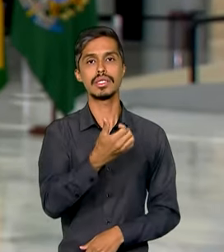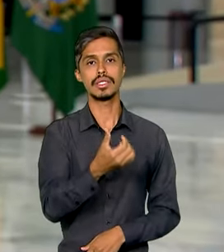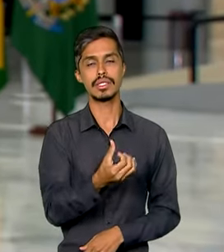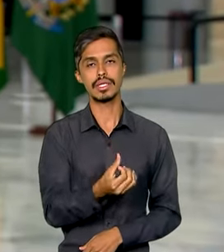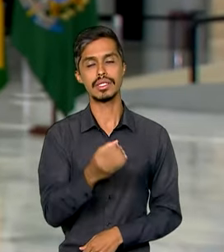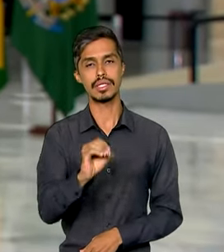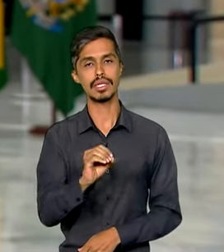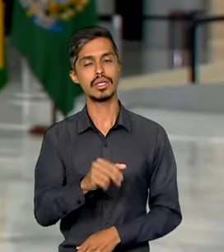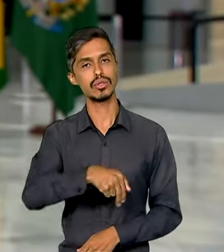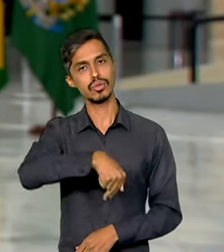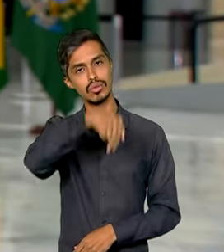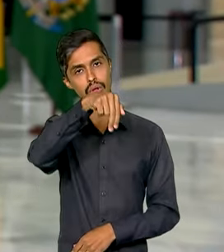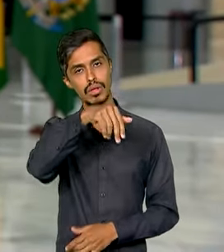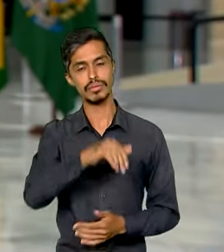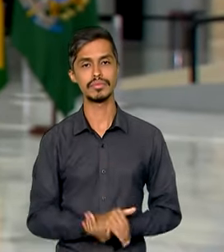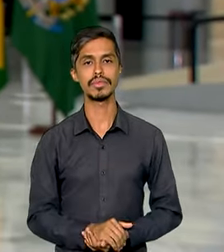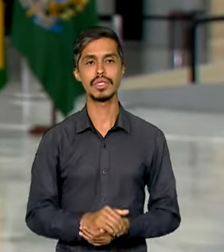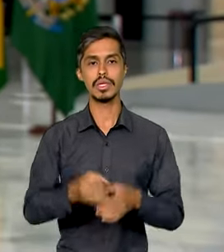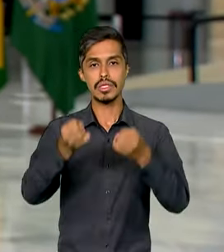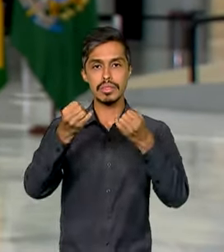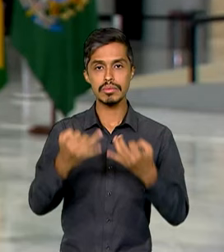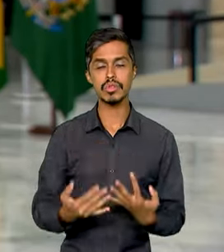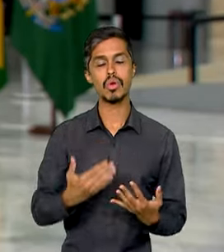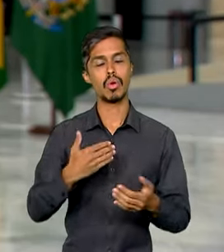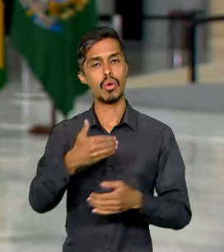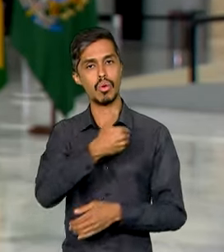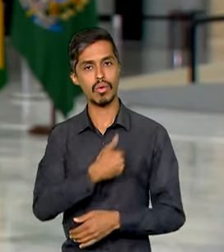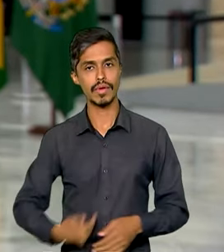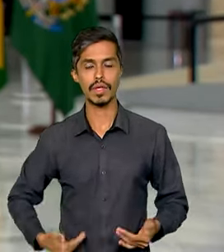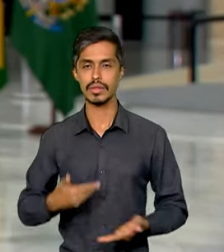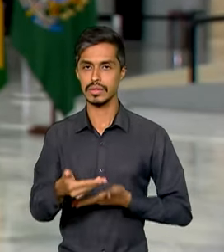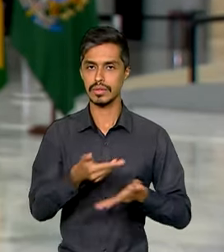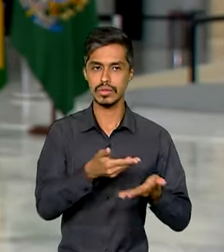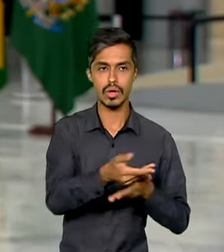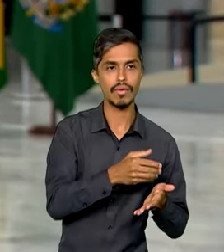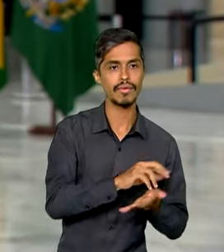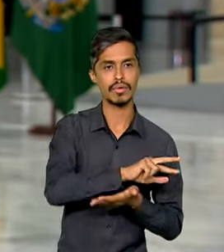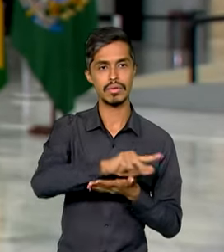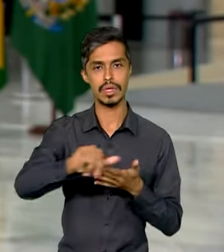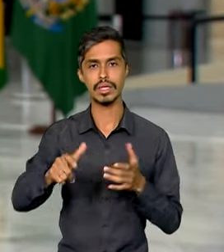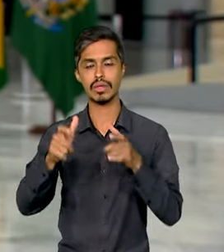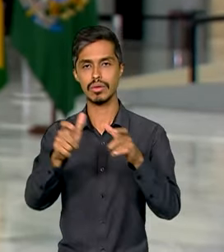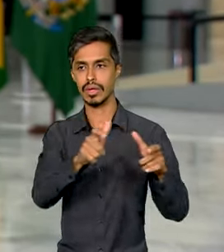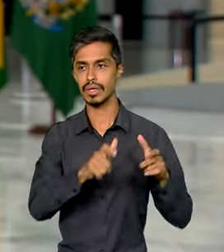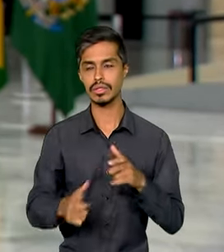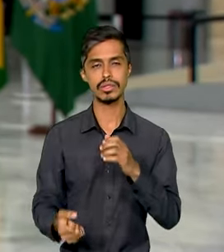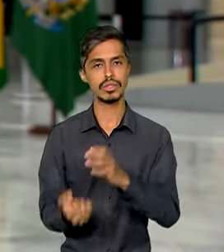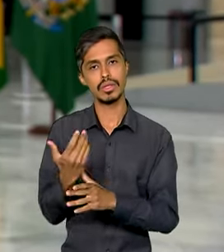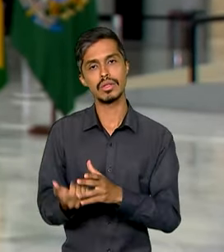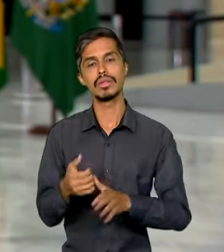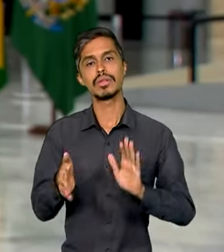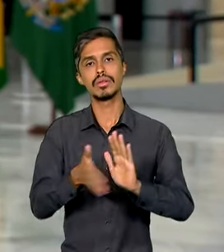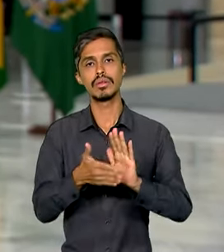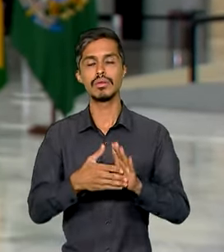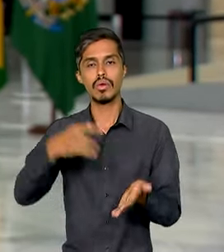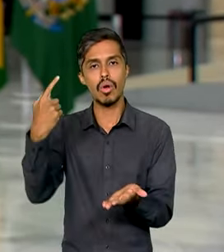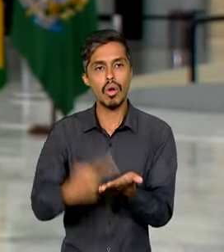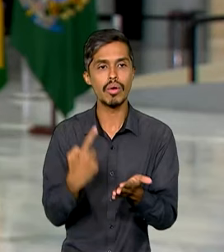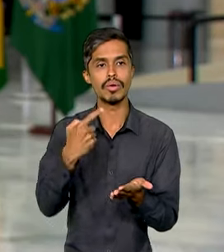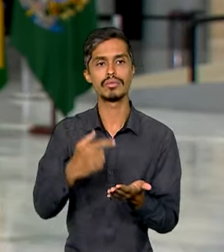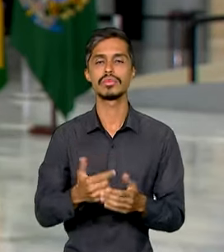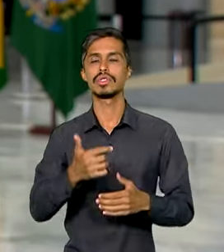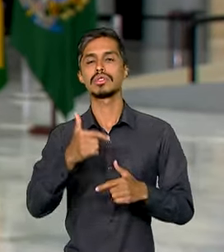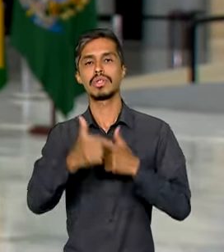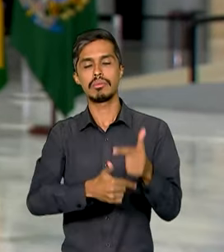O ministro explica que o governo está em diálogo permanente com os setores produtivos e propõe o pacto de trabalho